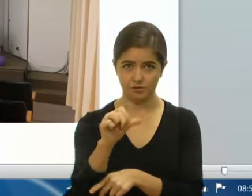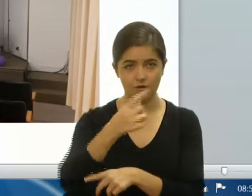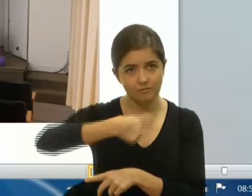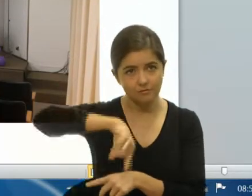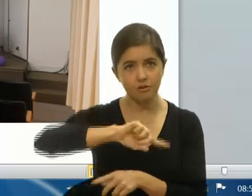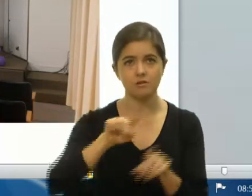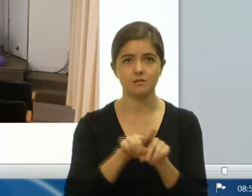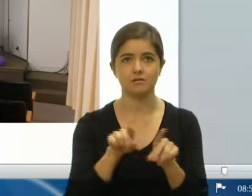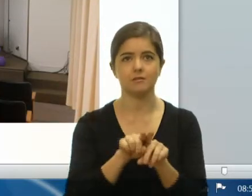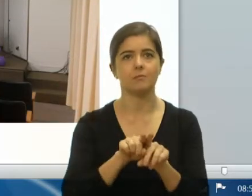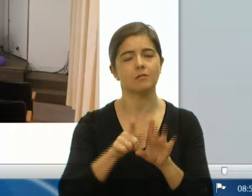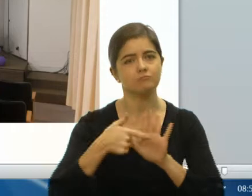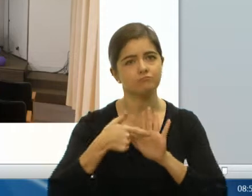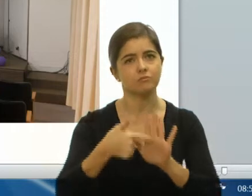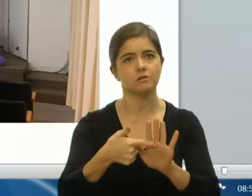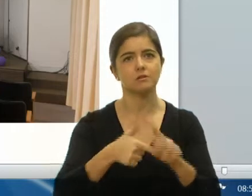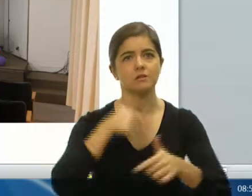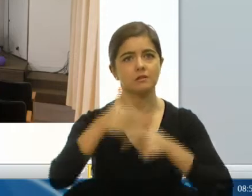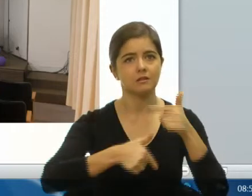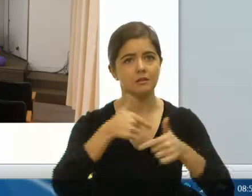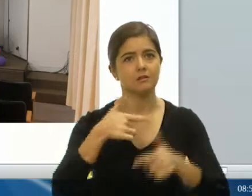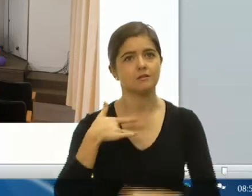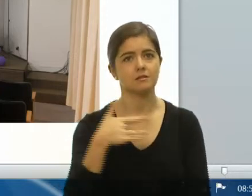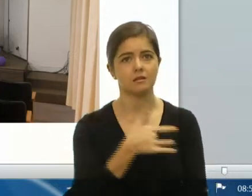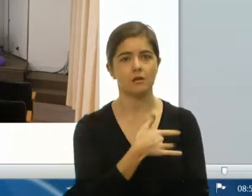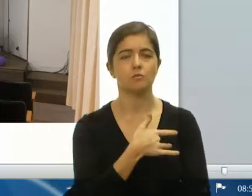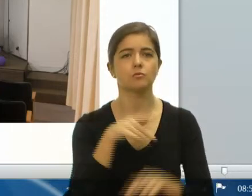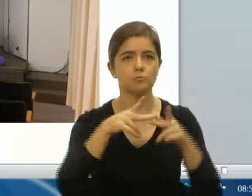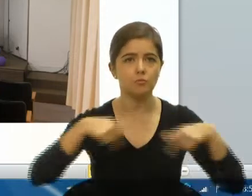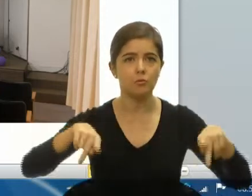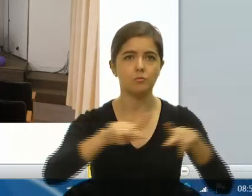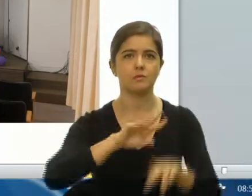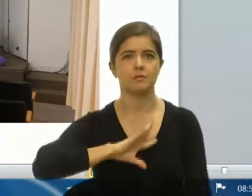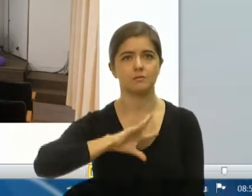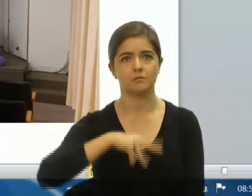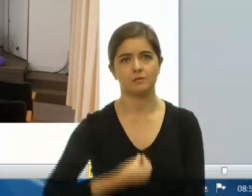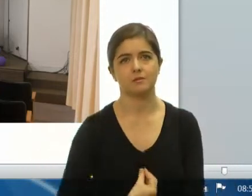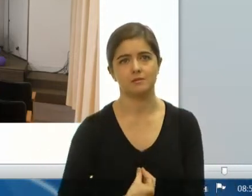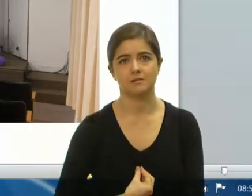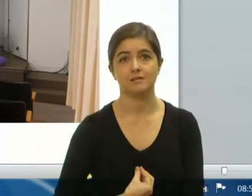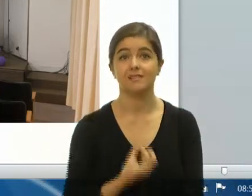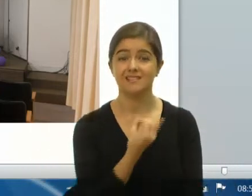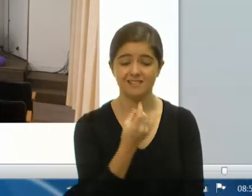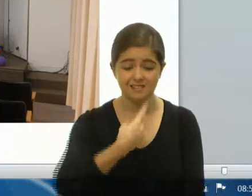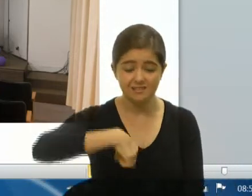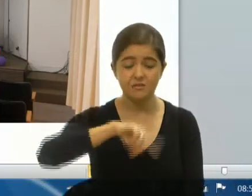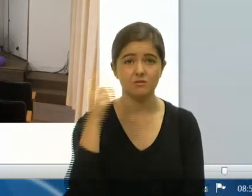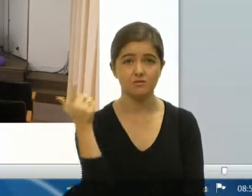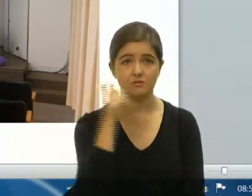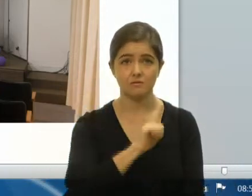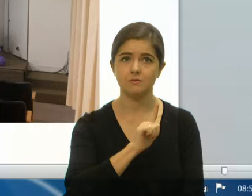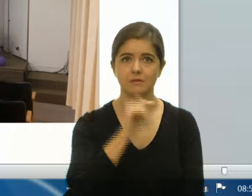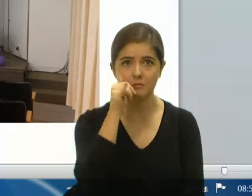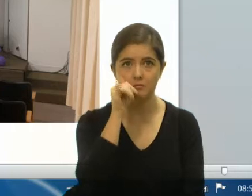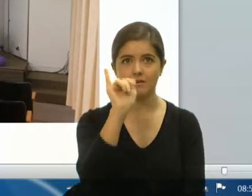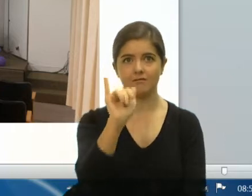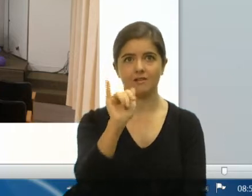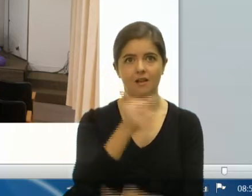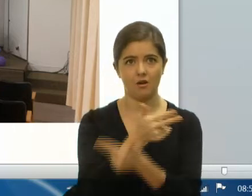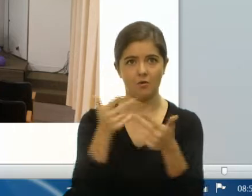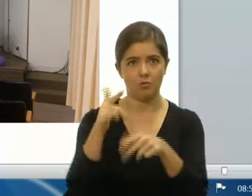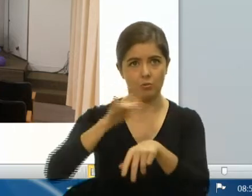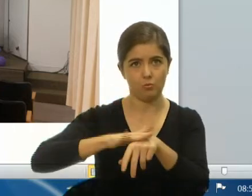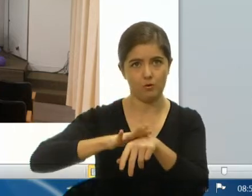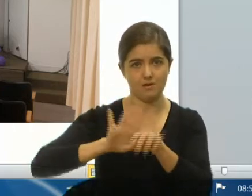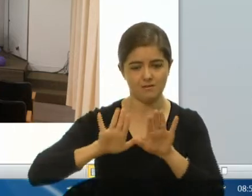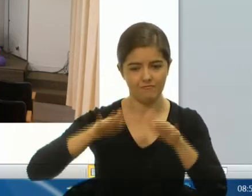estar trabalhando e trazendo a saúde da população trans. Ou seja, se a gente consegue prevenir uma população na questão